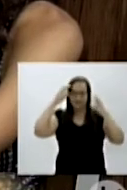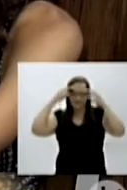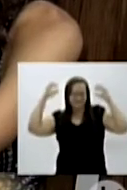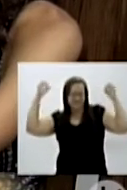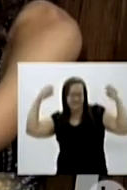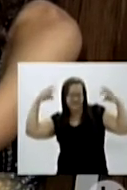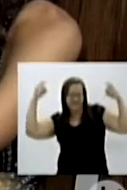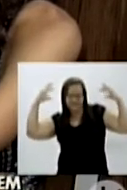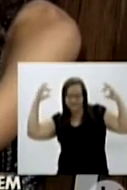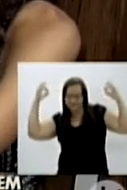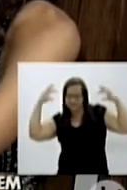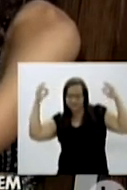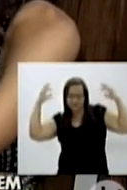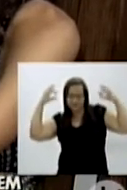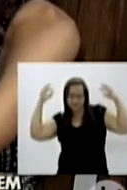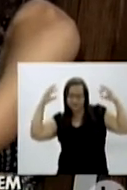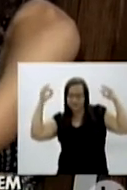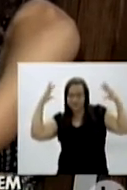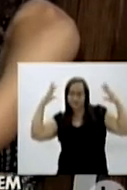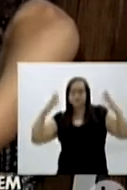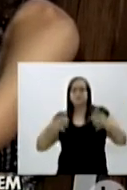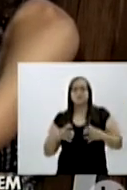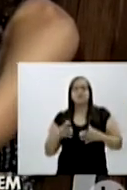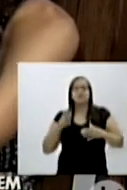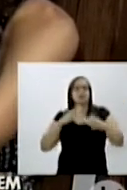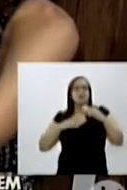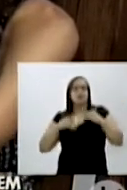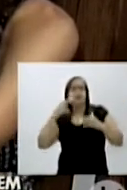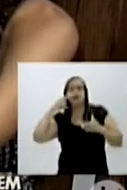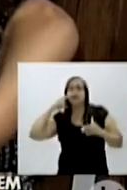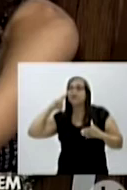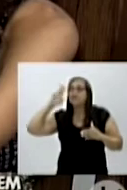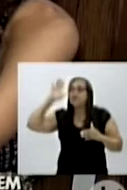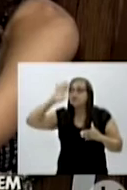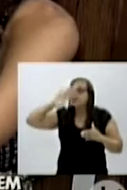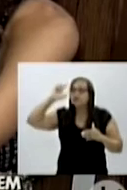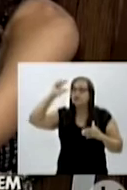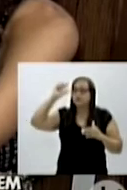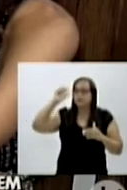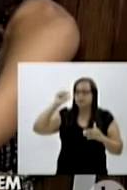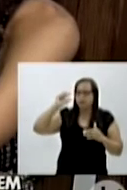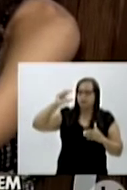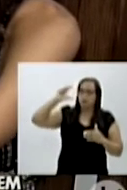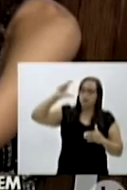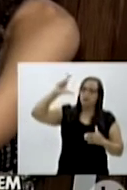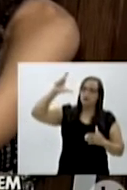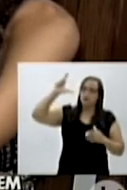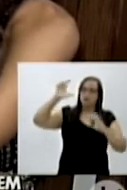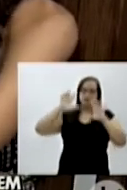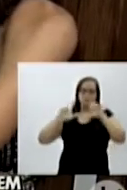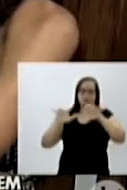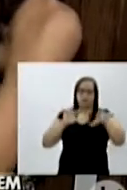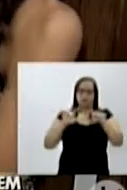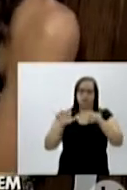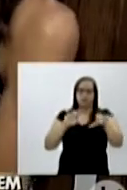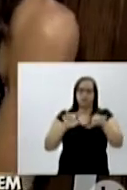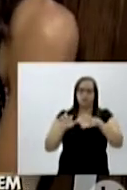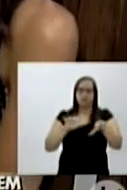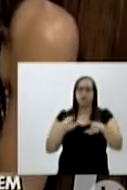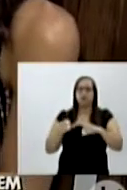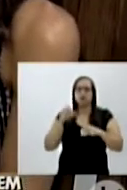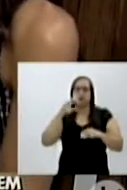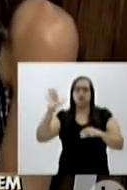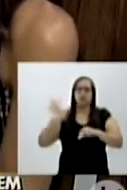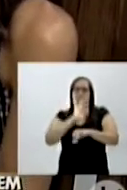com dor de cabeça. Isso aí não funciona tanto. Eu consigo ver um determinado tamanho de fonte ampliada no computador, tanto que eu uso em algumas